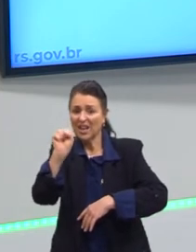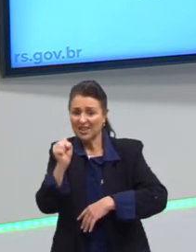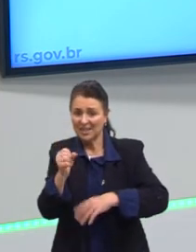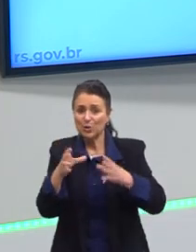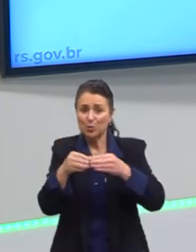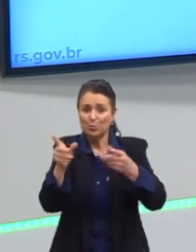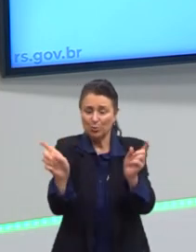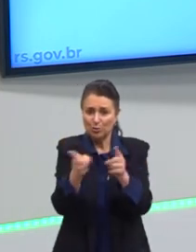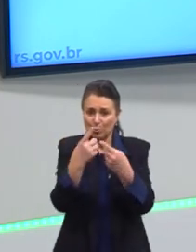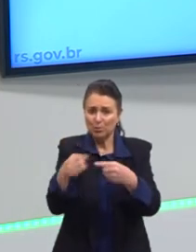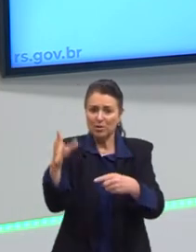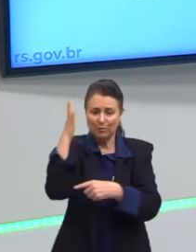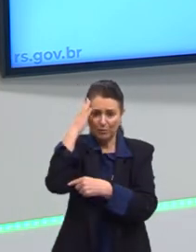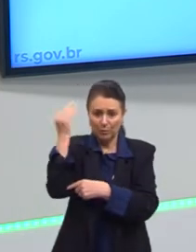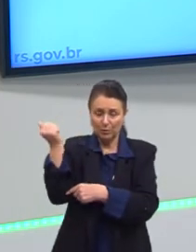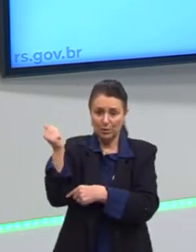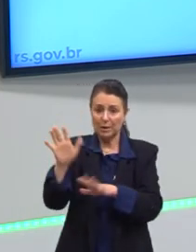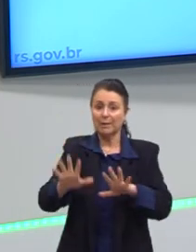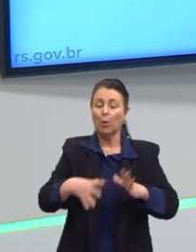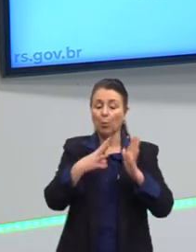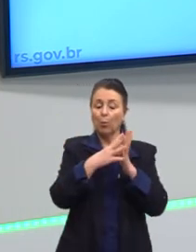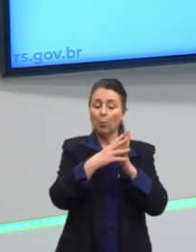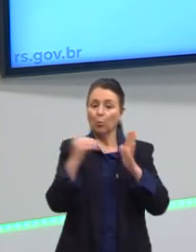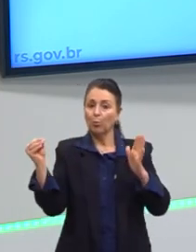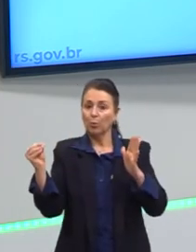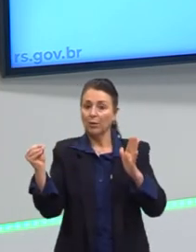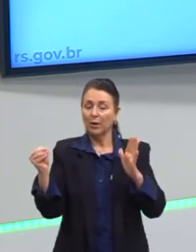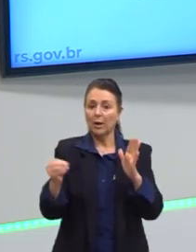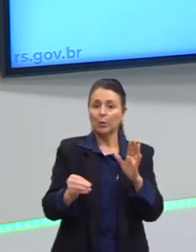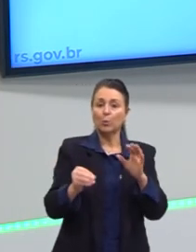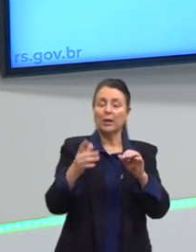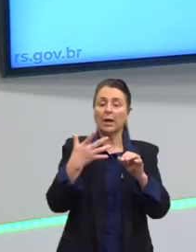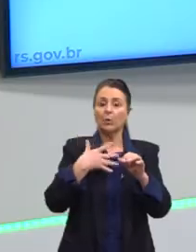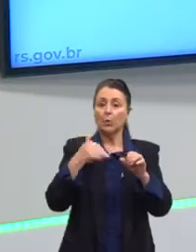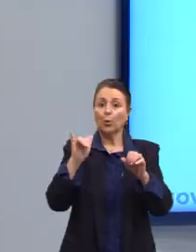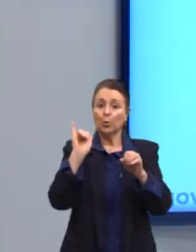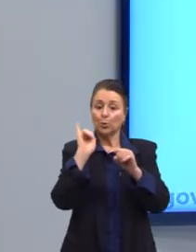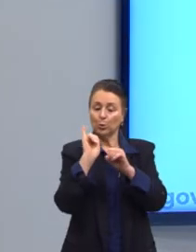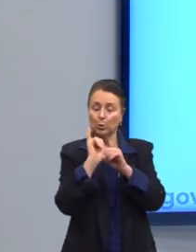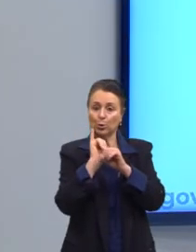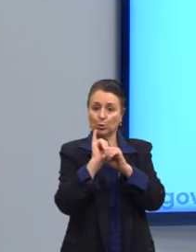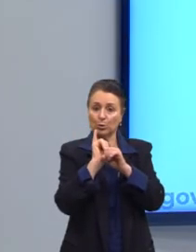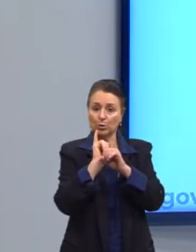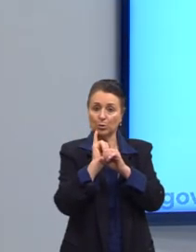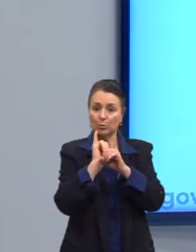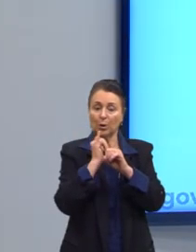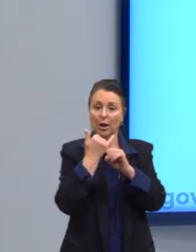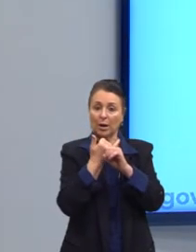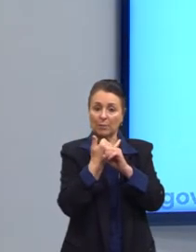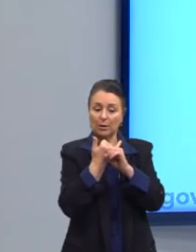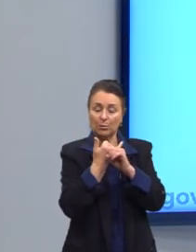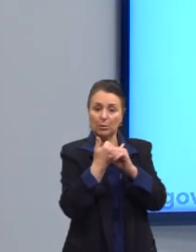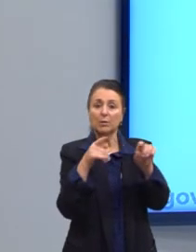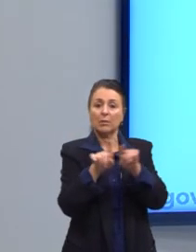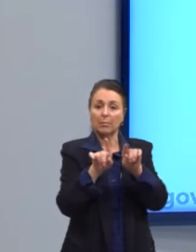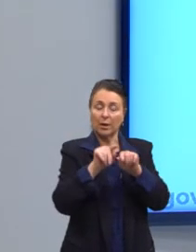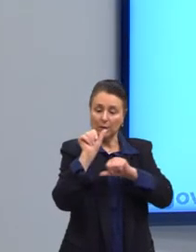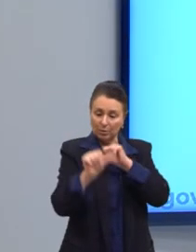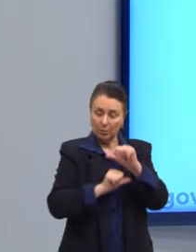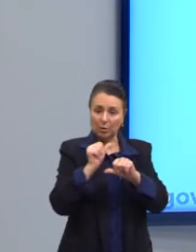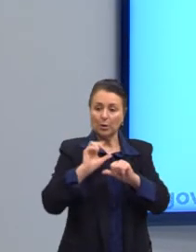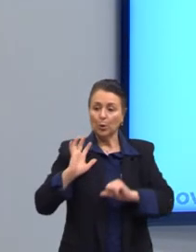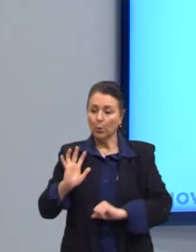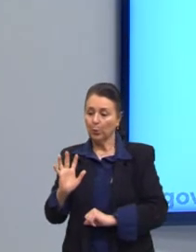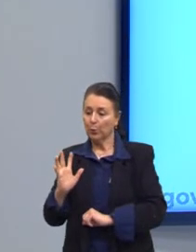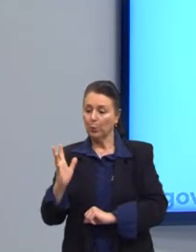que o modelo toyotista ele traz uma outra perspectiva em vários aspectos, certo? Também ainda no consumismo,